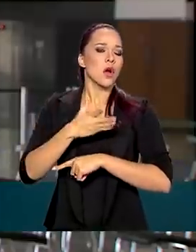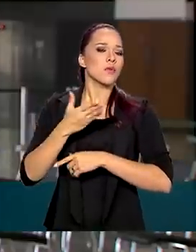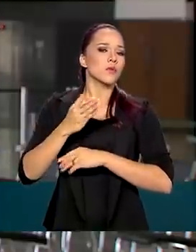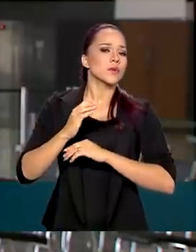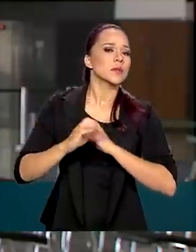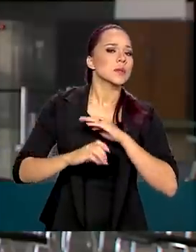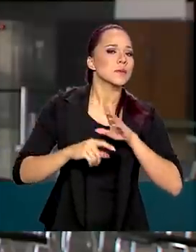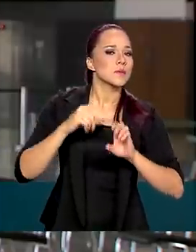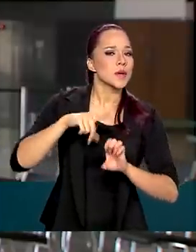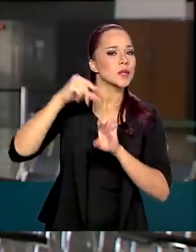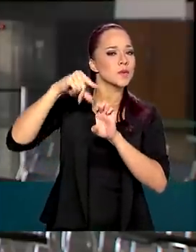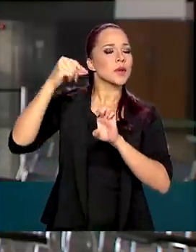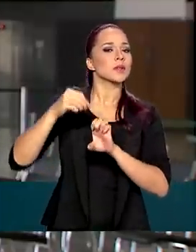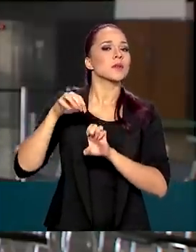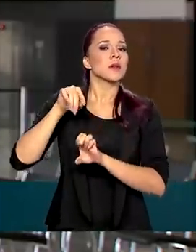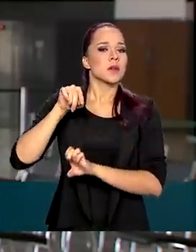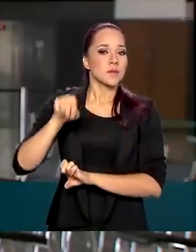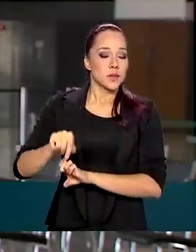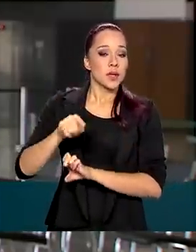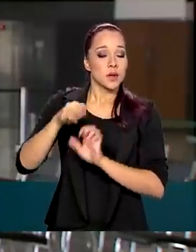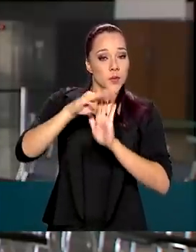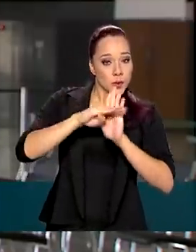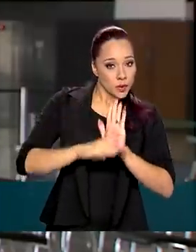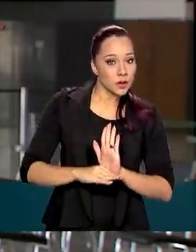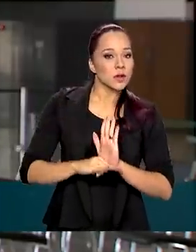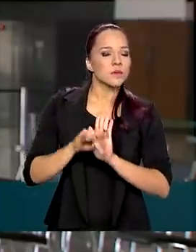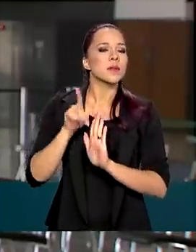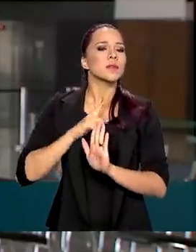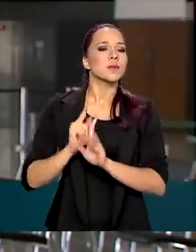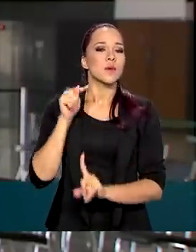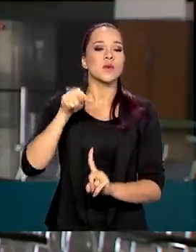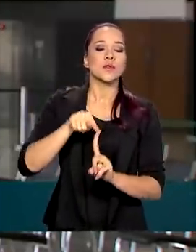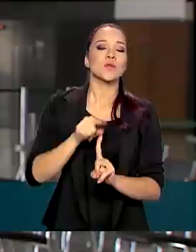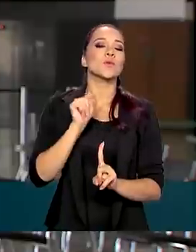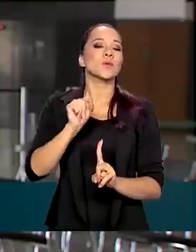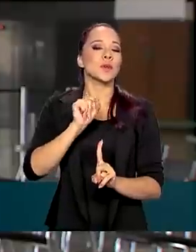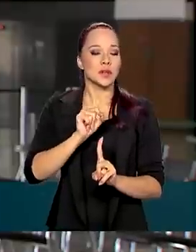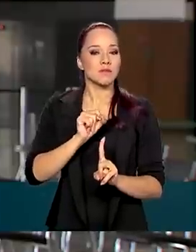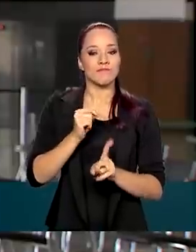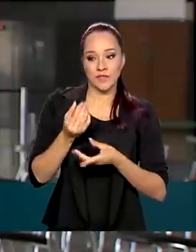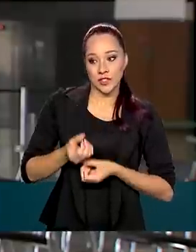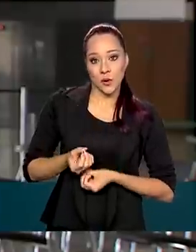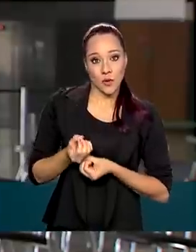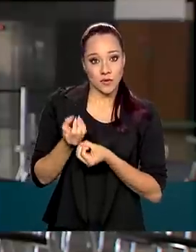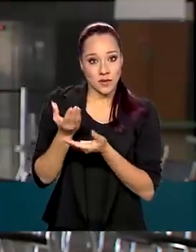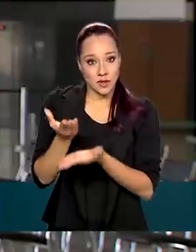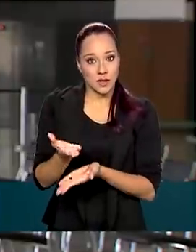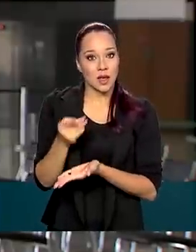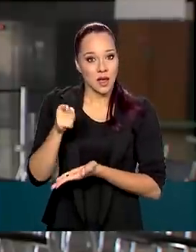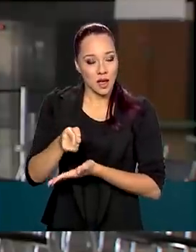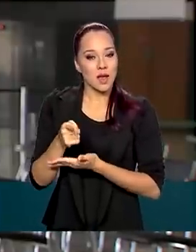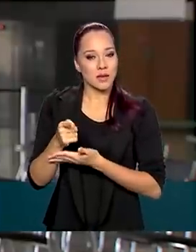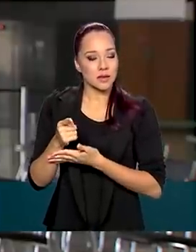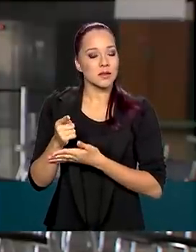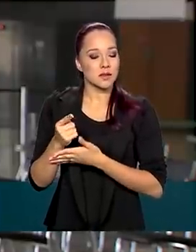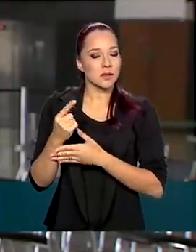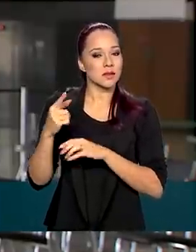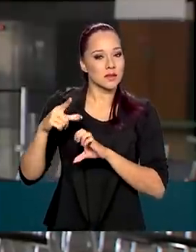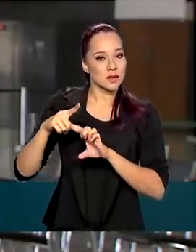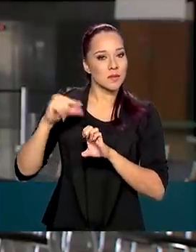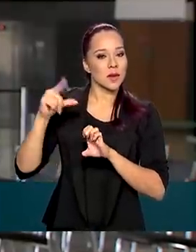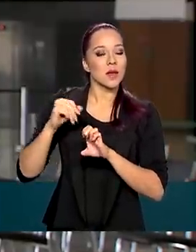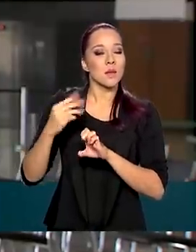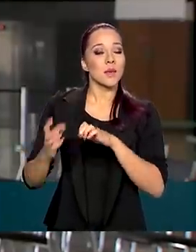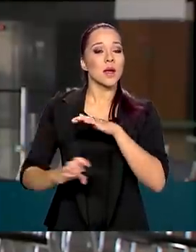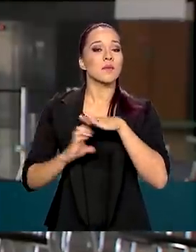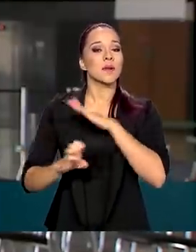fazer parte do programa, que tem o objetivo de conceder esses empreendimentos à iniciativa